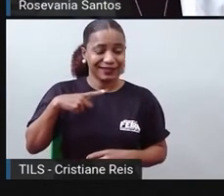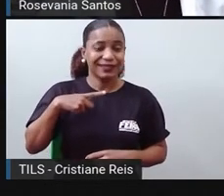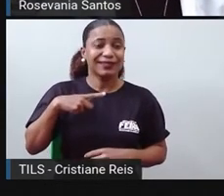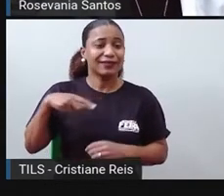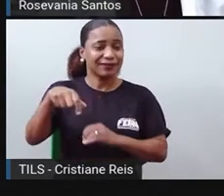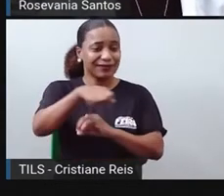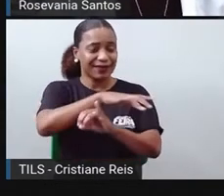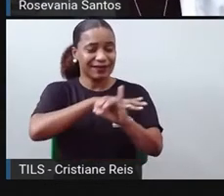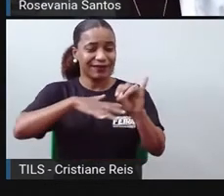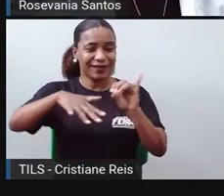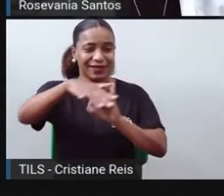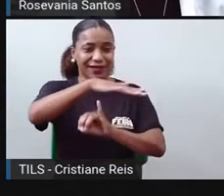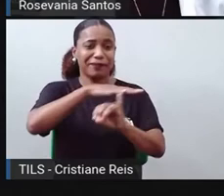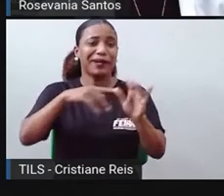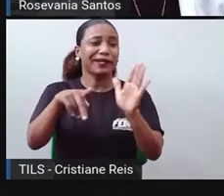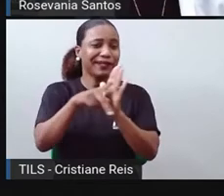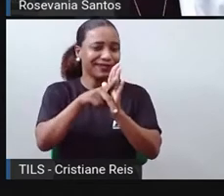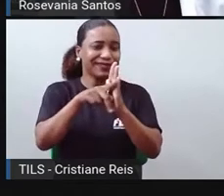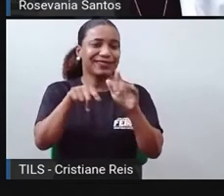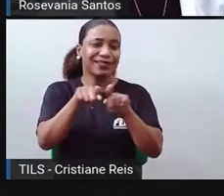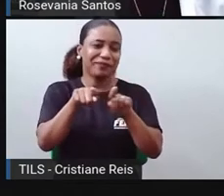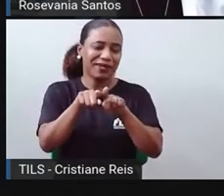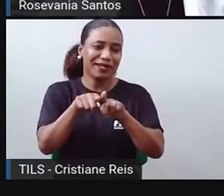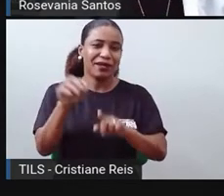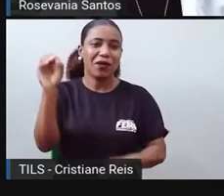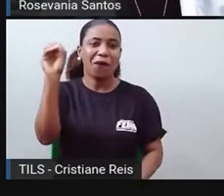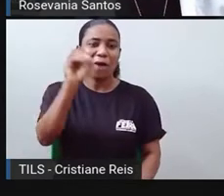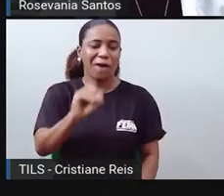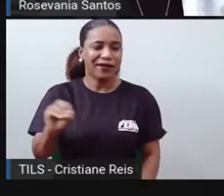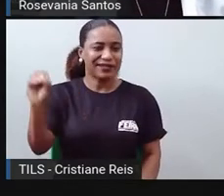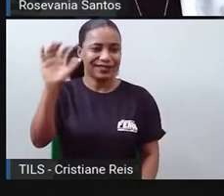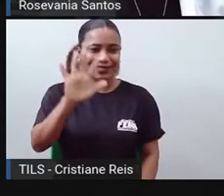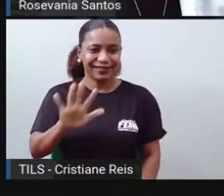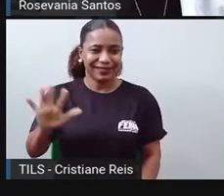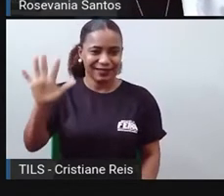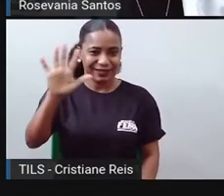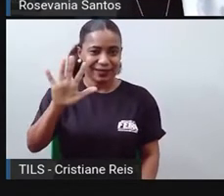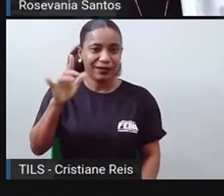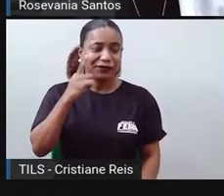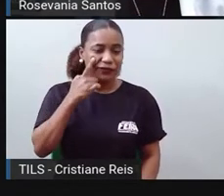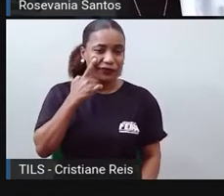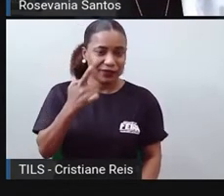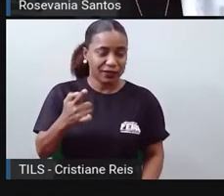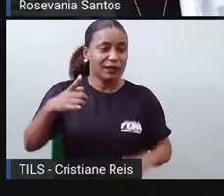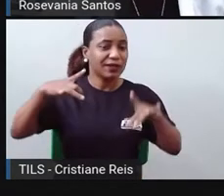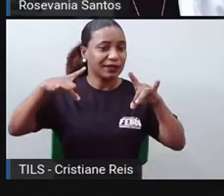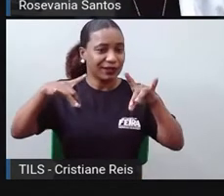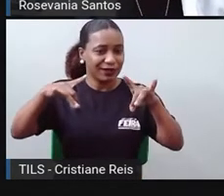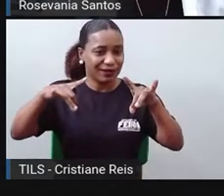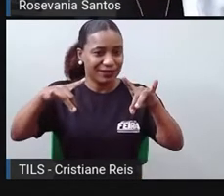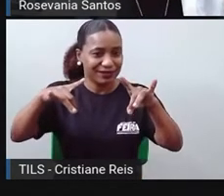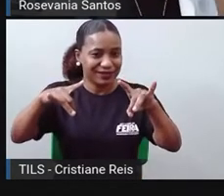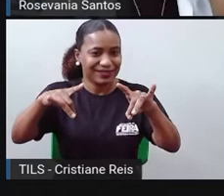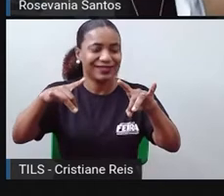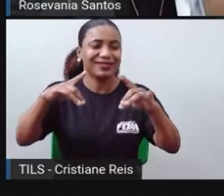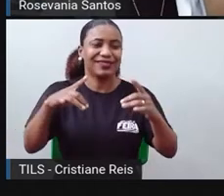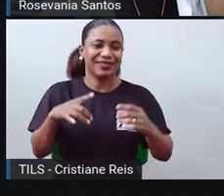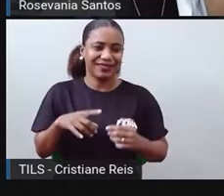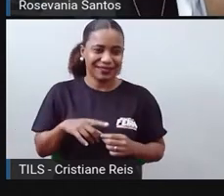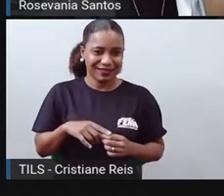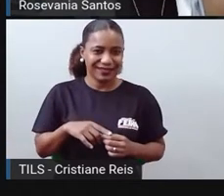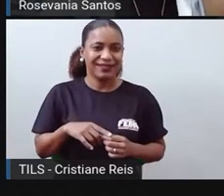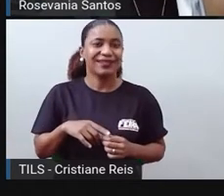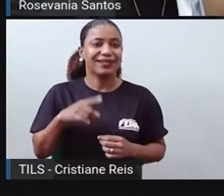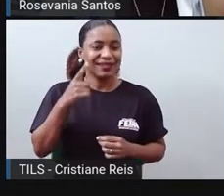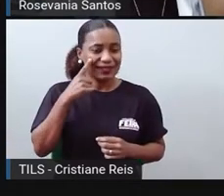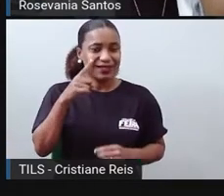elas pertencem à Oceania. Então, a Oceania, a gente tem essa parte da Austrália, da Nova Zelândia, né? É de, vamos